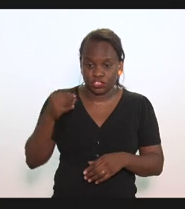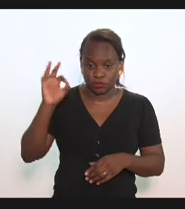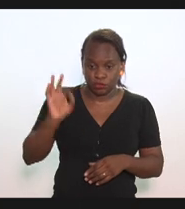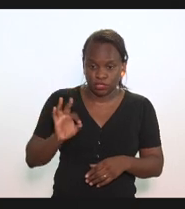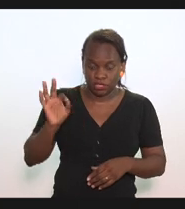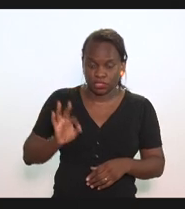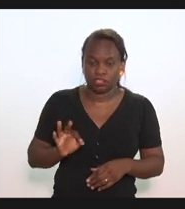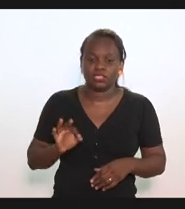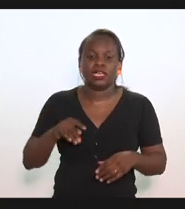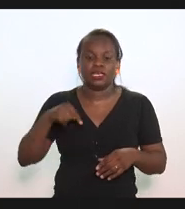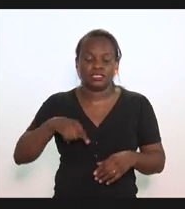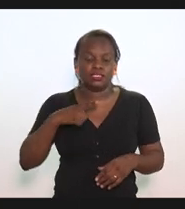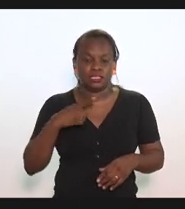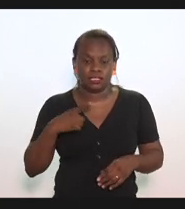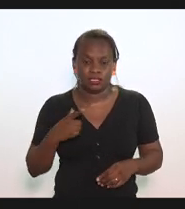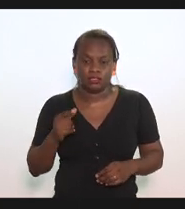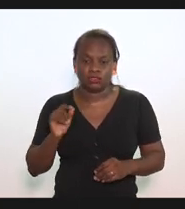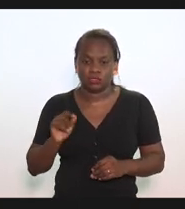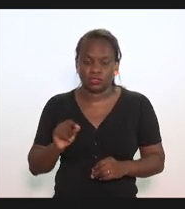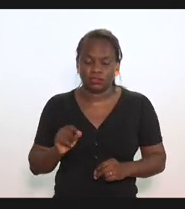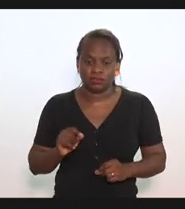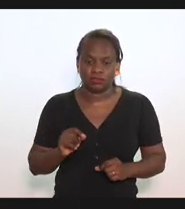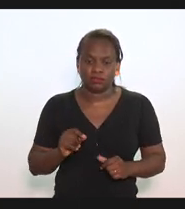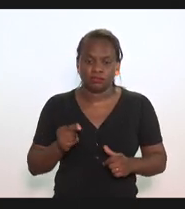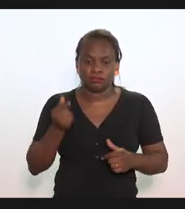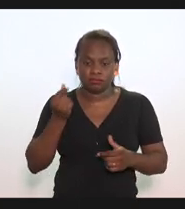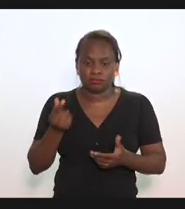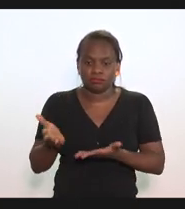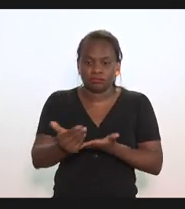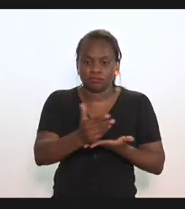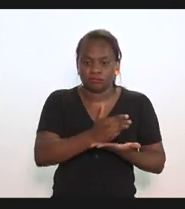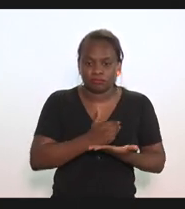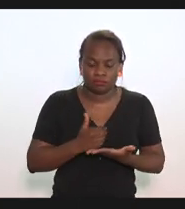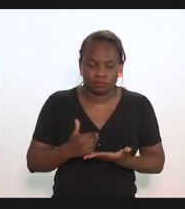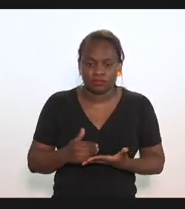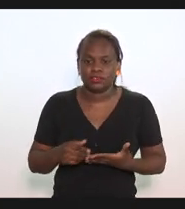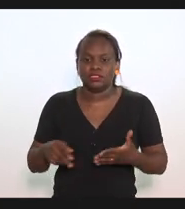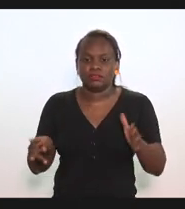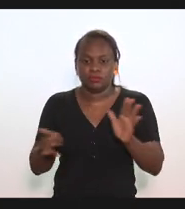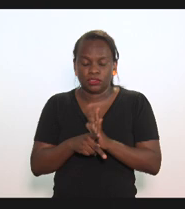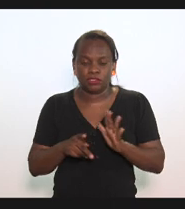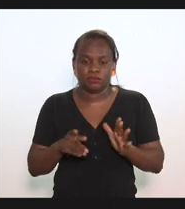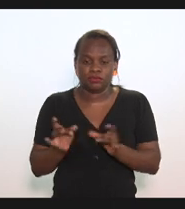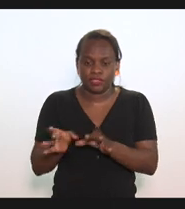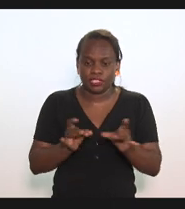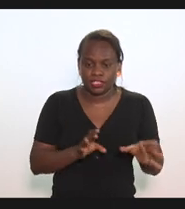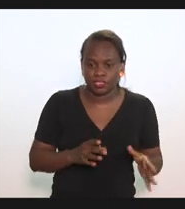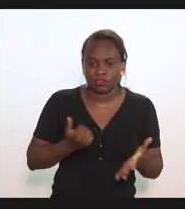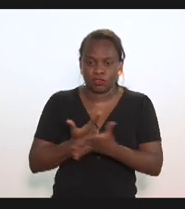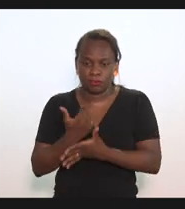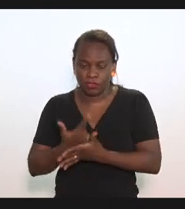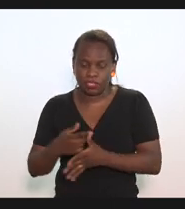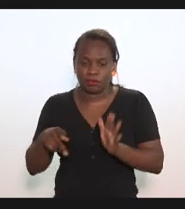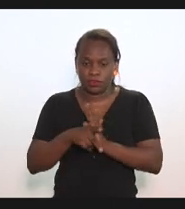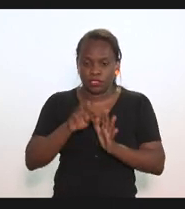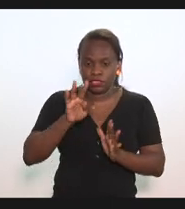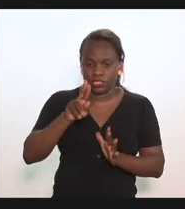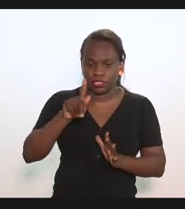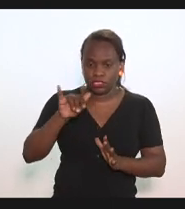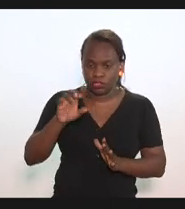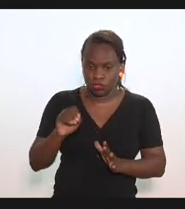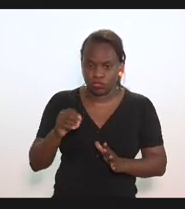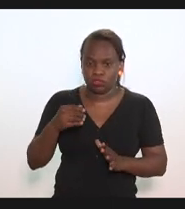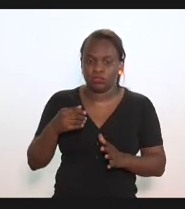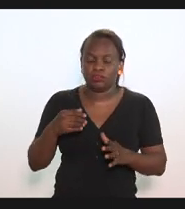a gente teria uma arrecadação da varejo do atacado sobre o trigo interestadual,